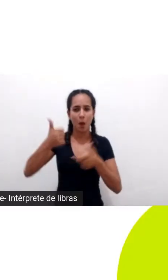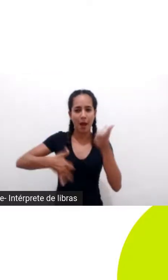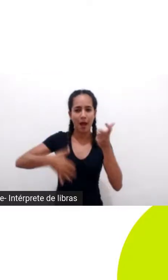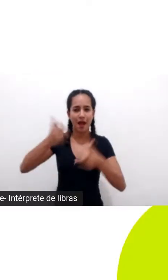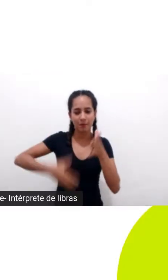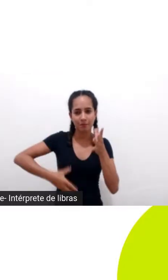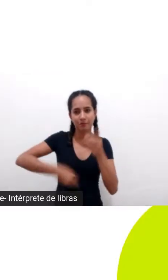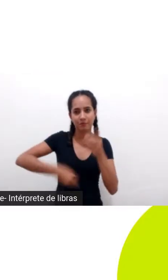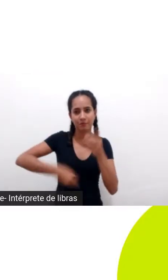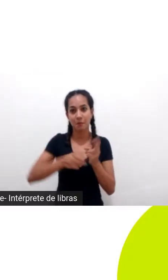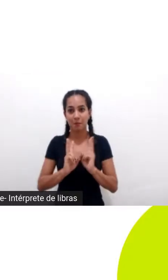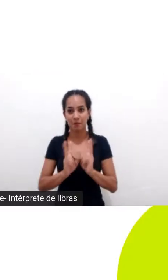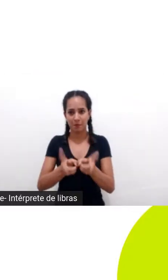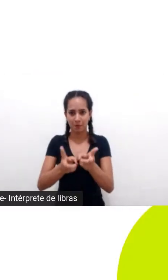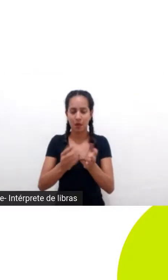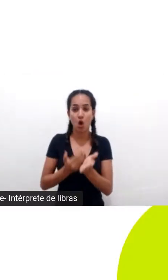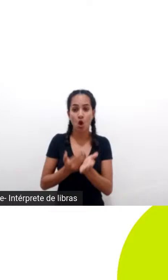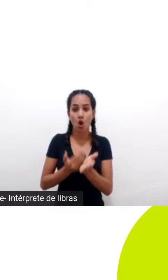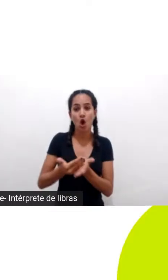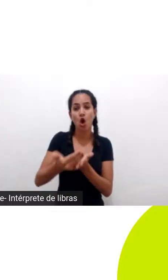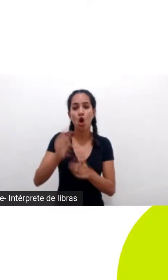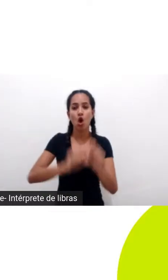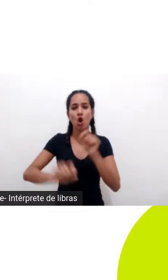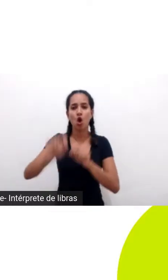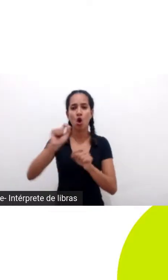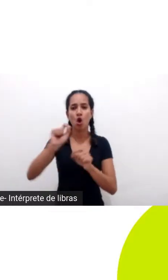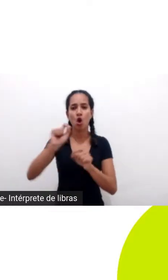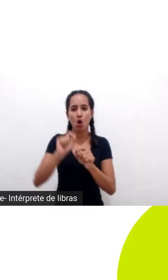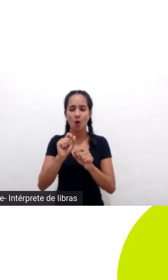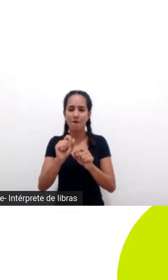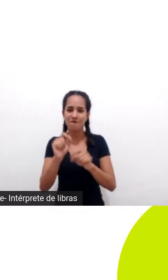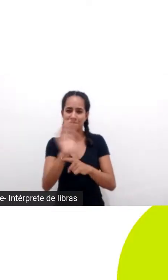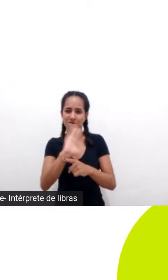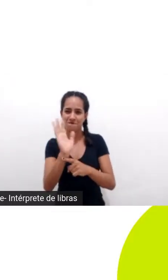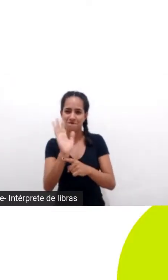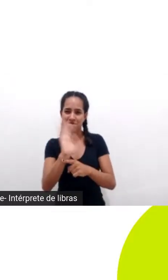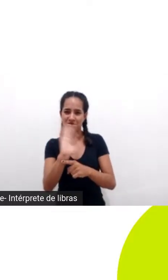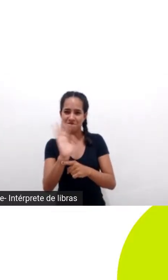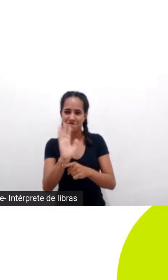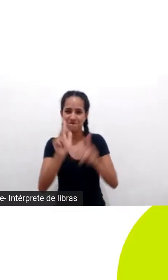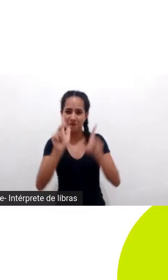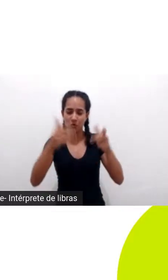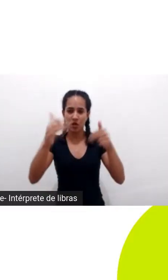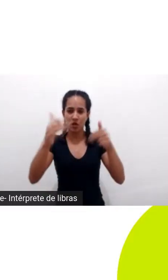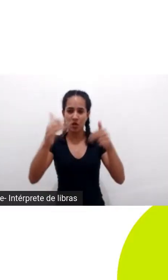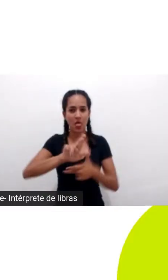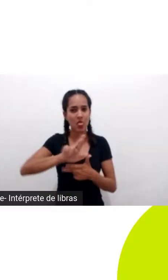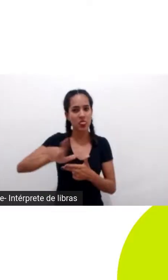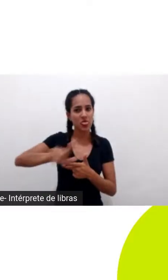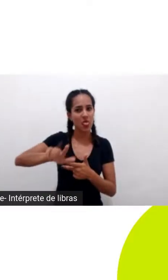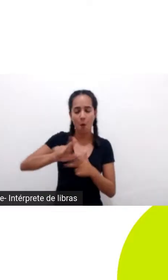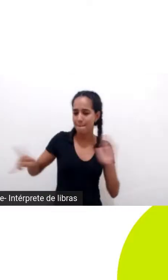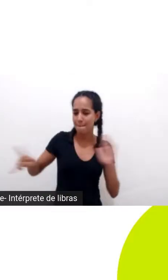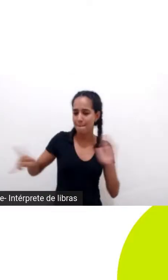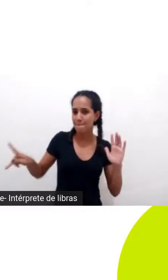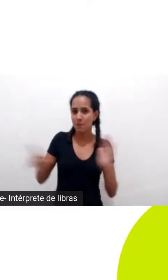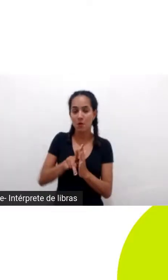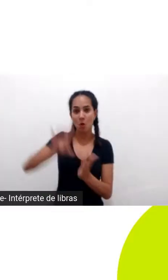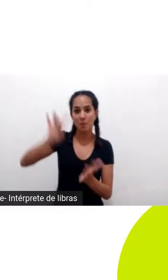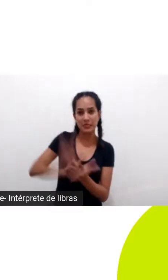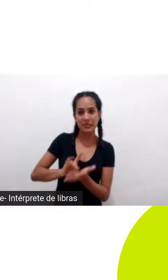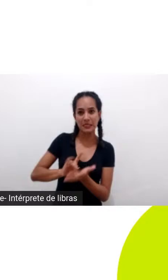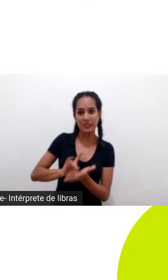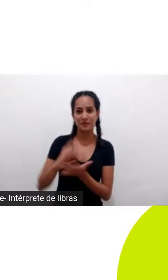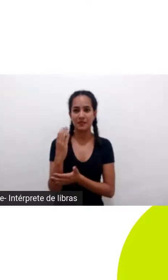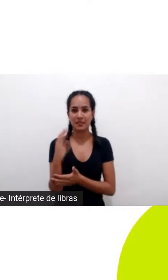e eu começo dizendo que a crise do filme Pequena Grande Vida não é uma ficção científica totalmente a crise desse filme